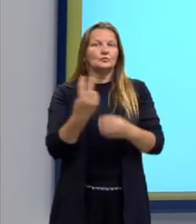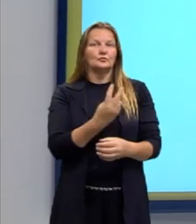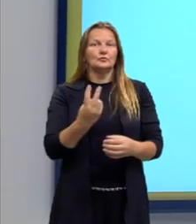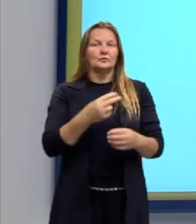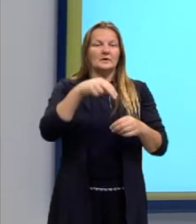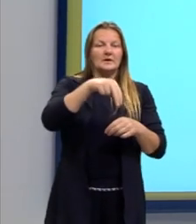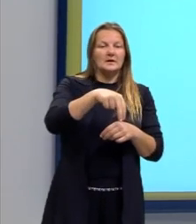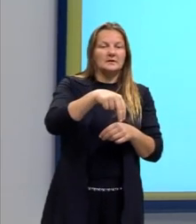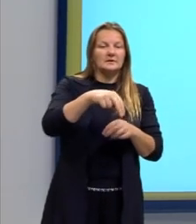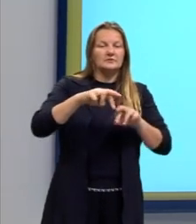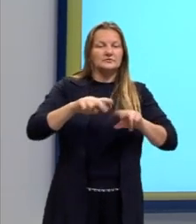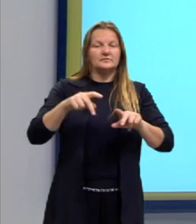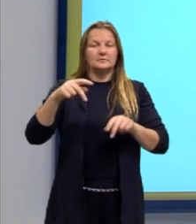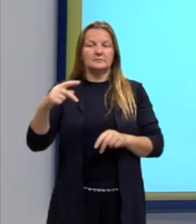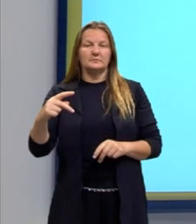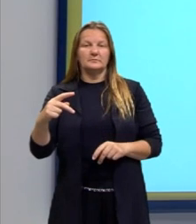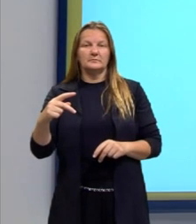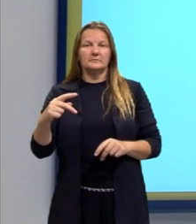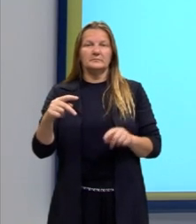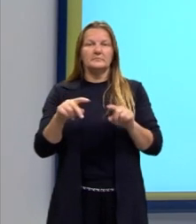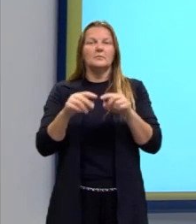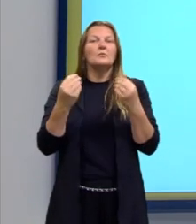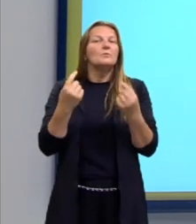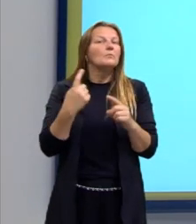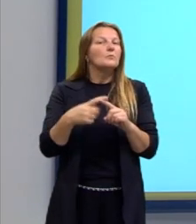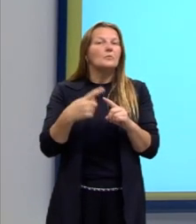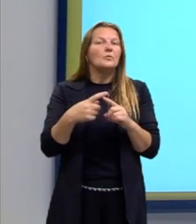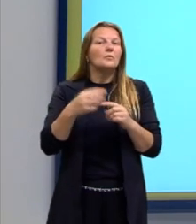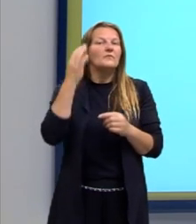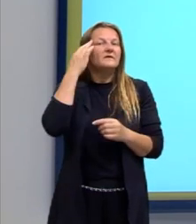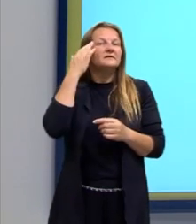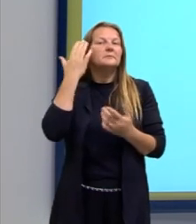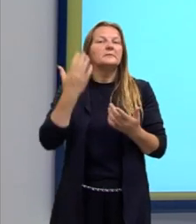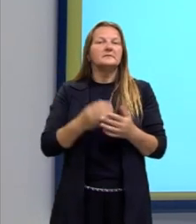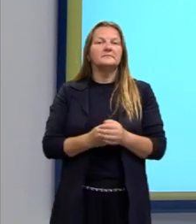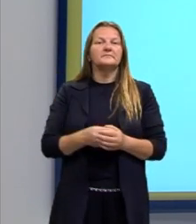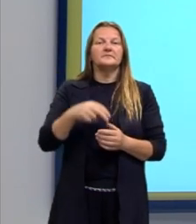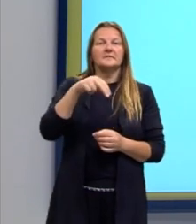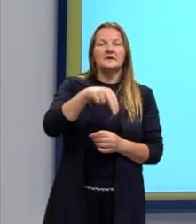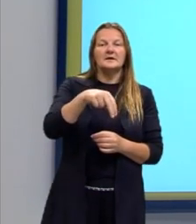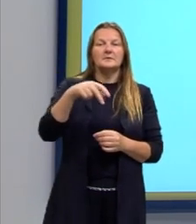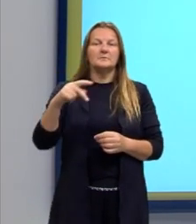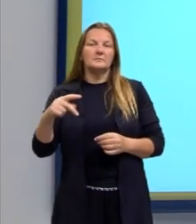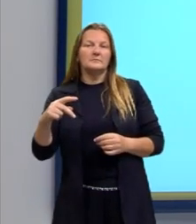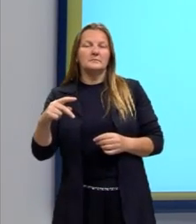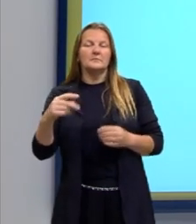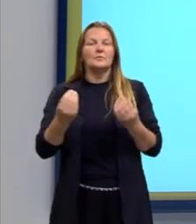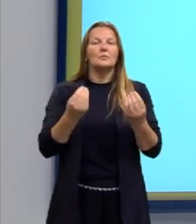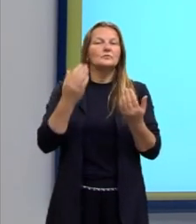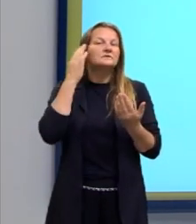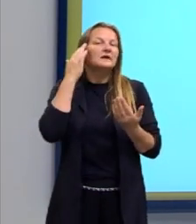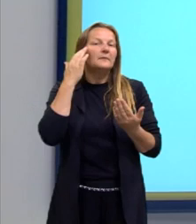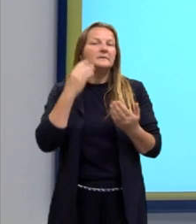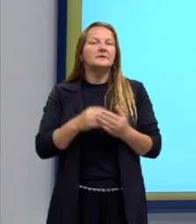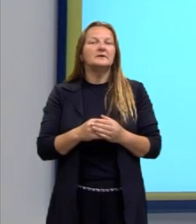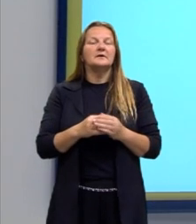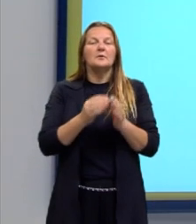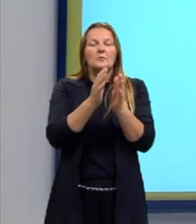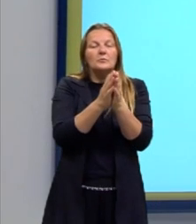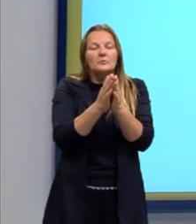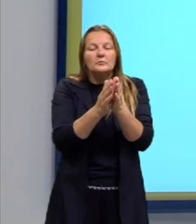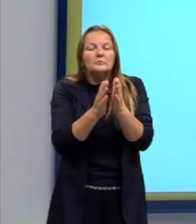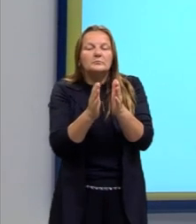N é diferente de P, o que vai definir se é arranjo, se é combinação, é a ordem.